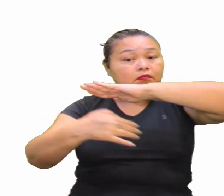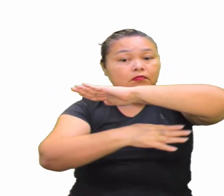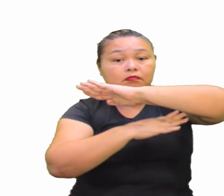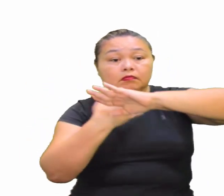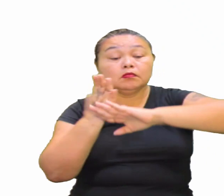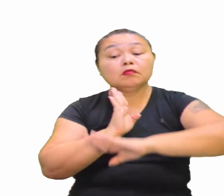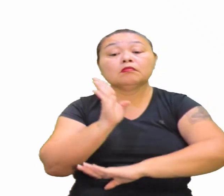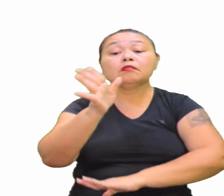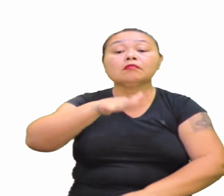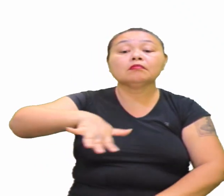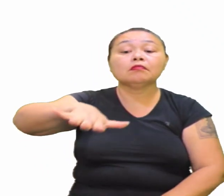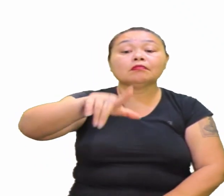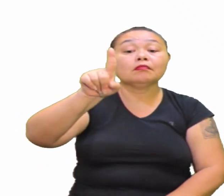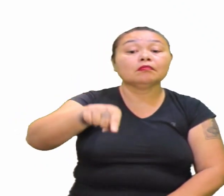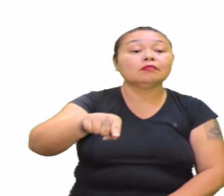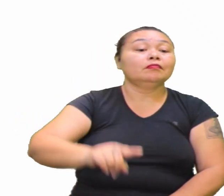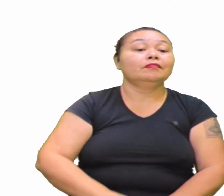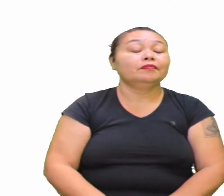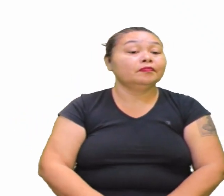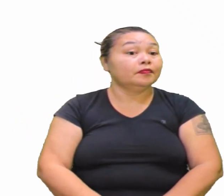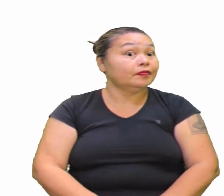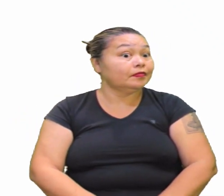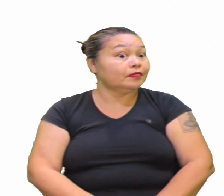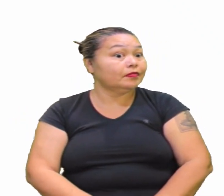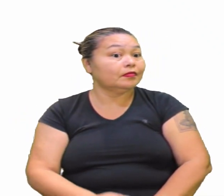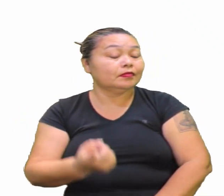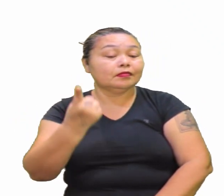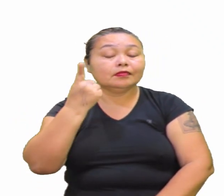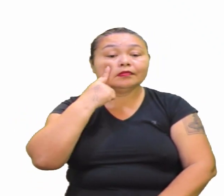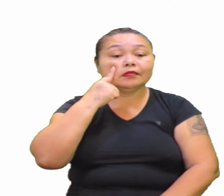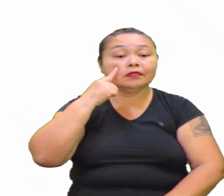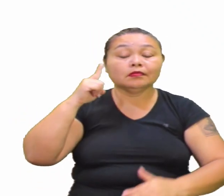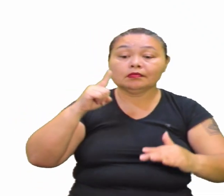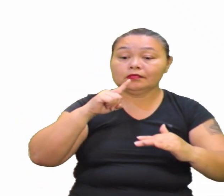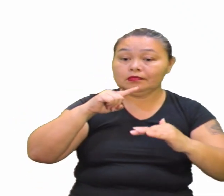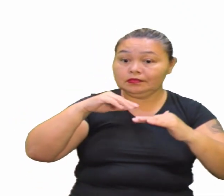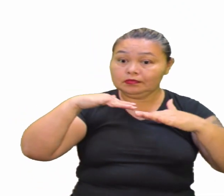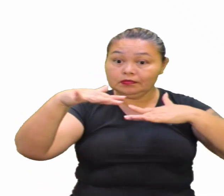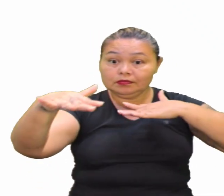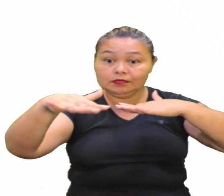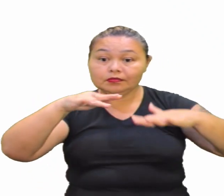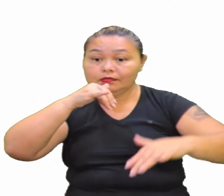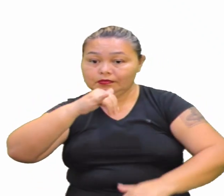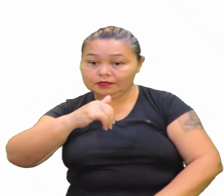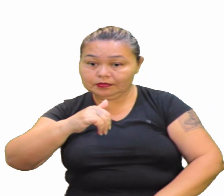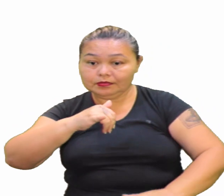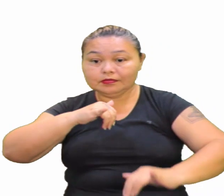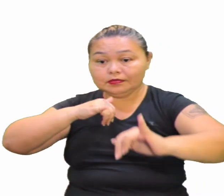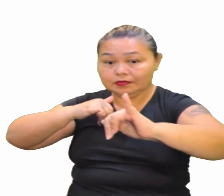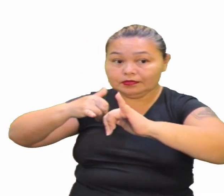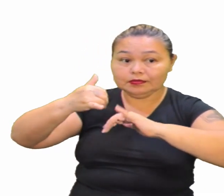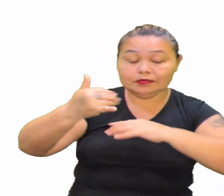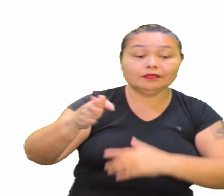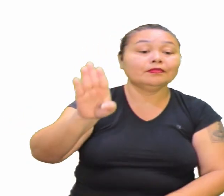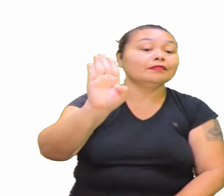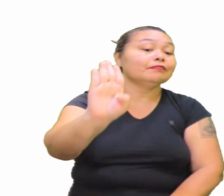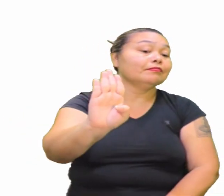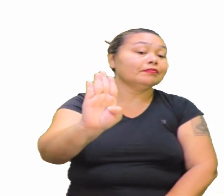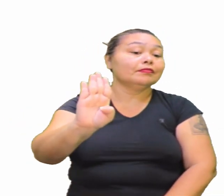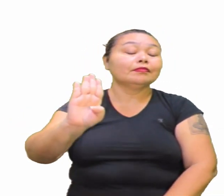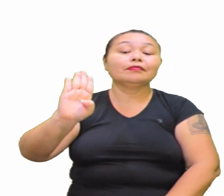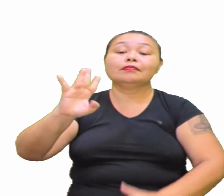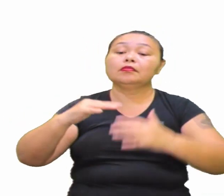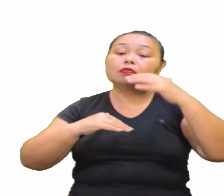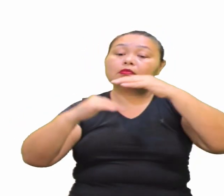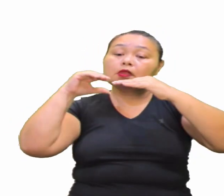determinado meio é o... Vamos analisar aqui a alternativa A Fluxo de energia B